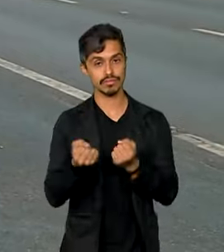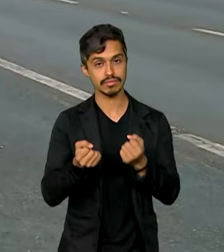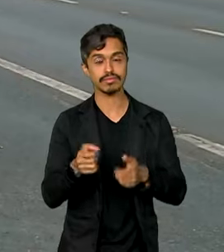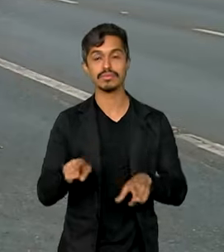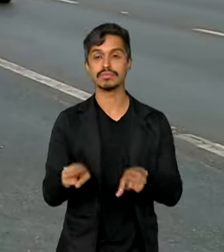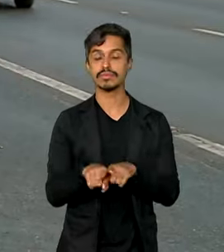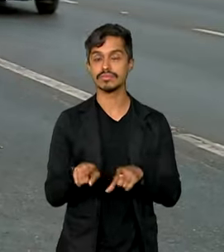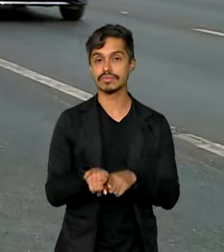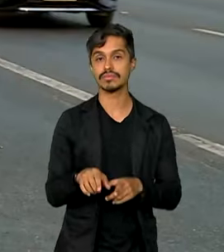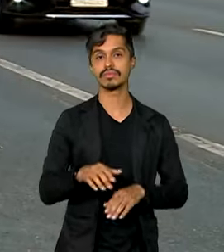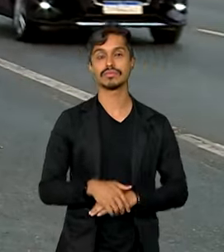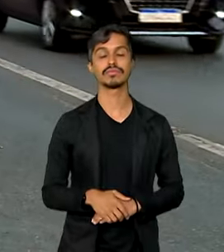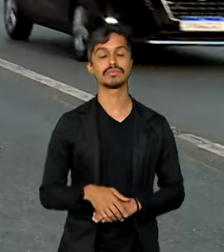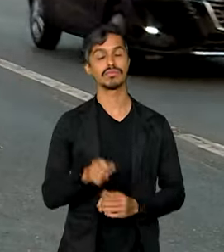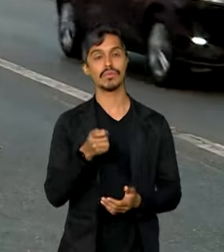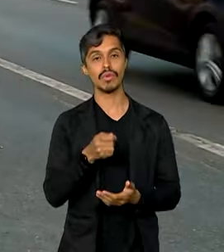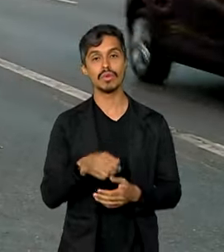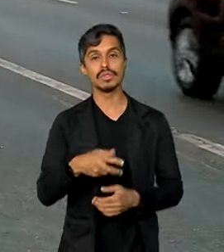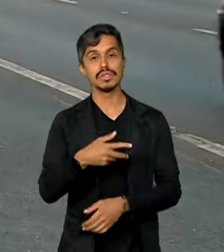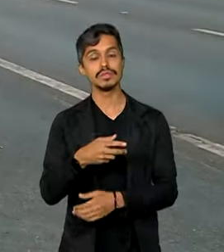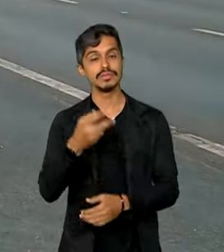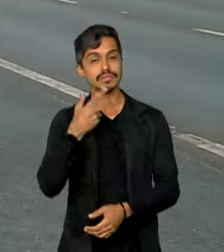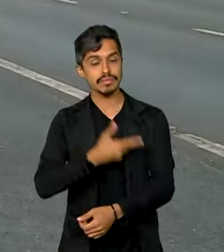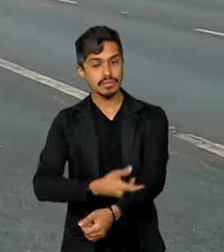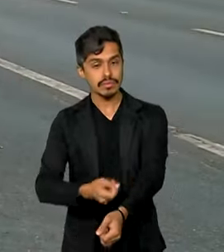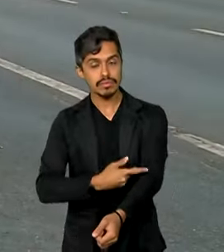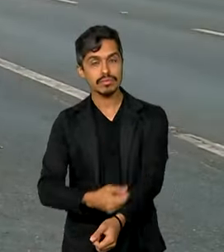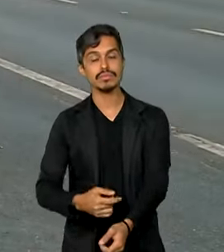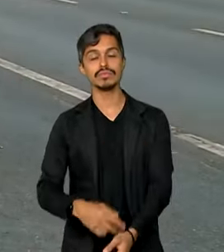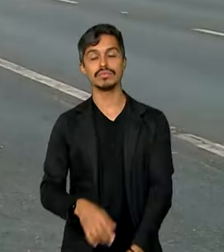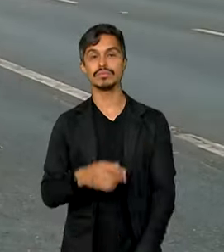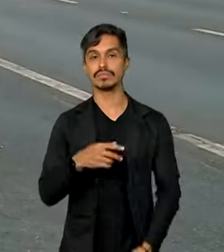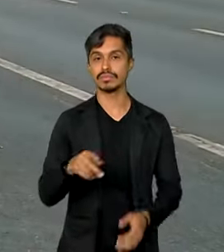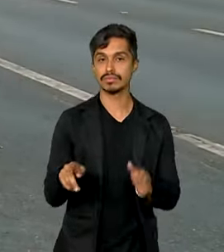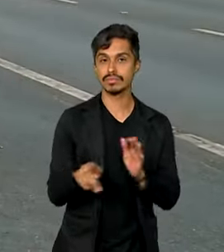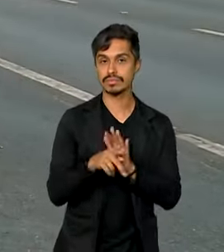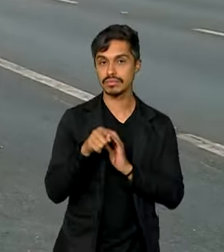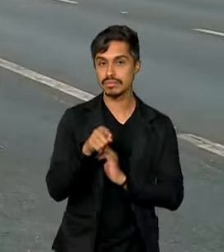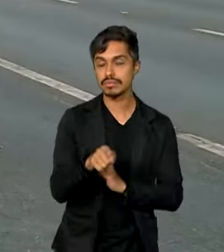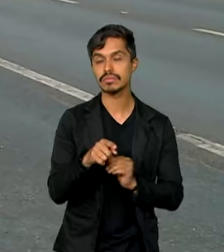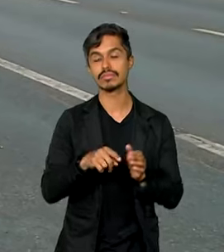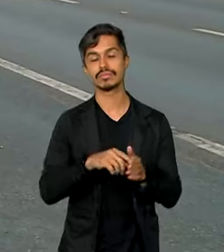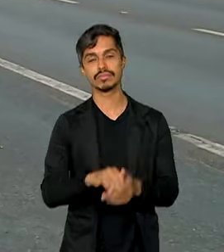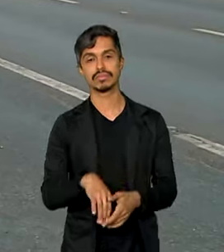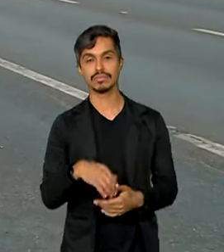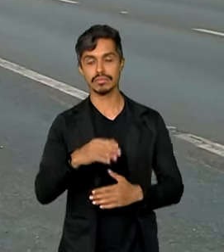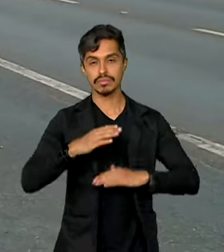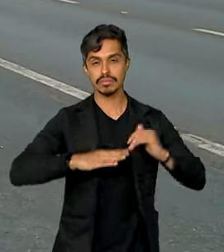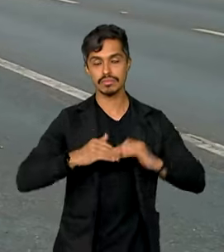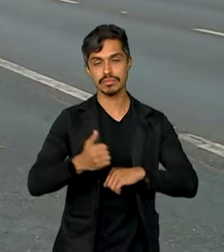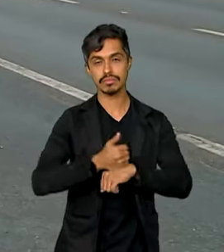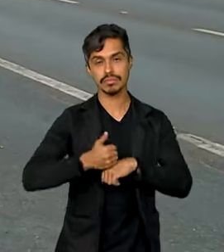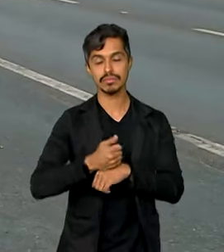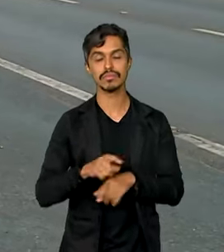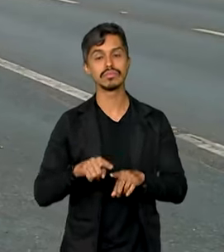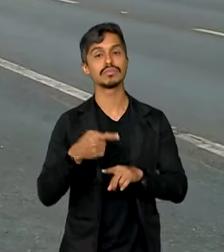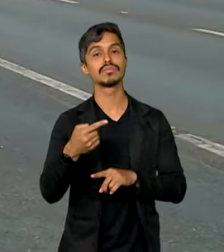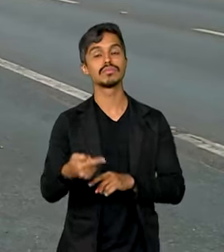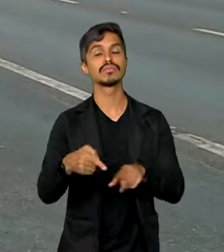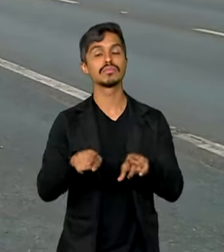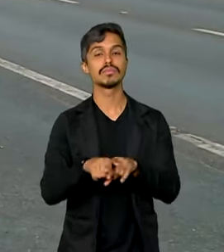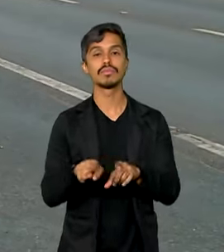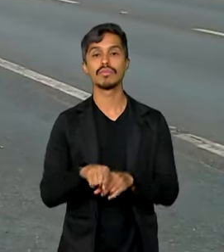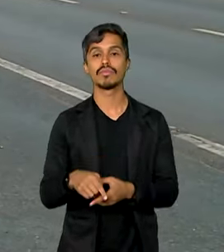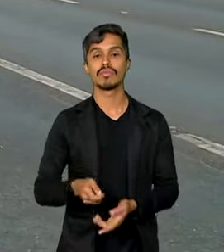obrigatoriedade de exames toxicológicos para motoristas profissionais. Outra ação é a exigência de uma política